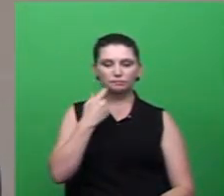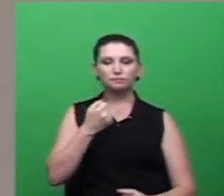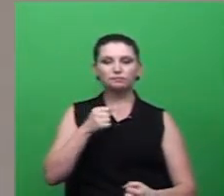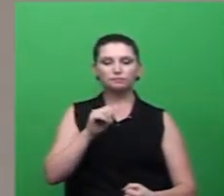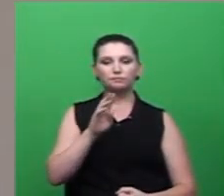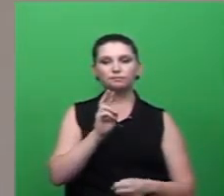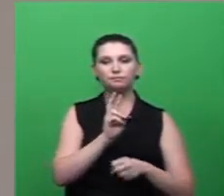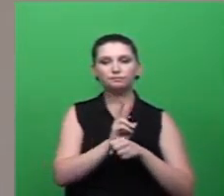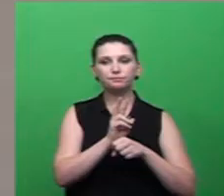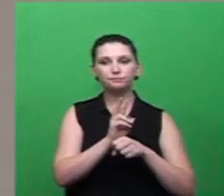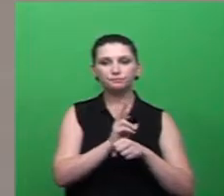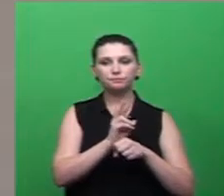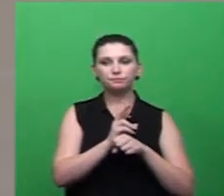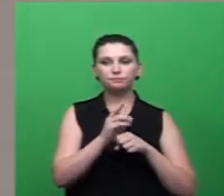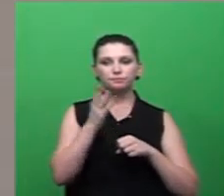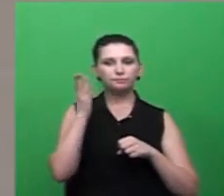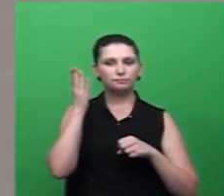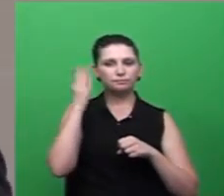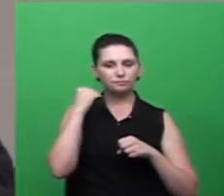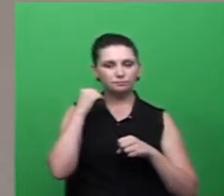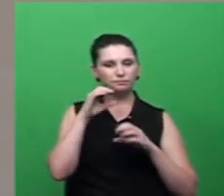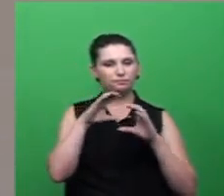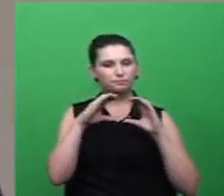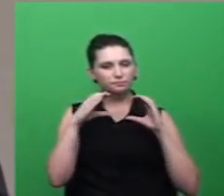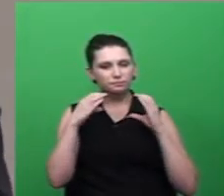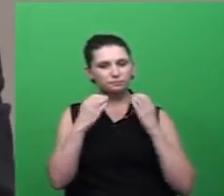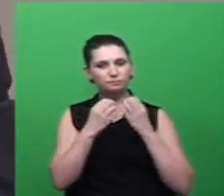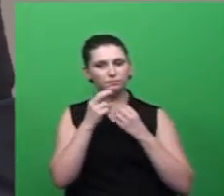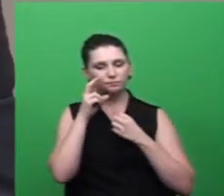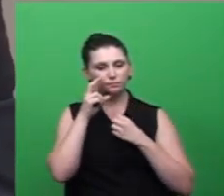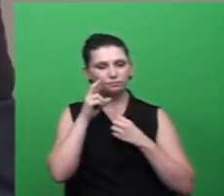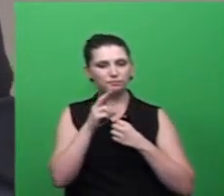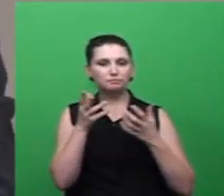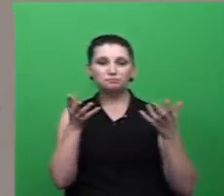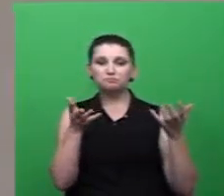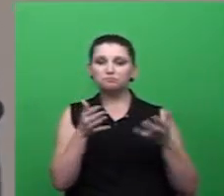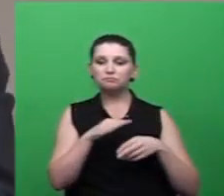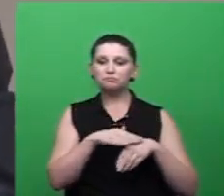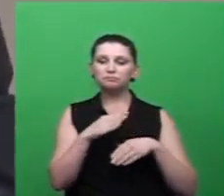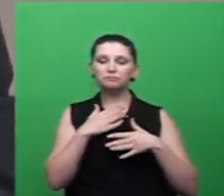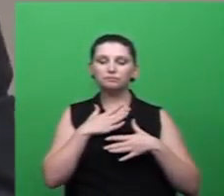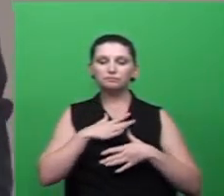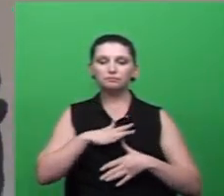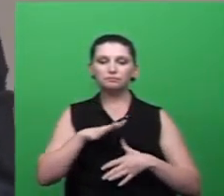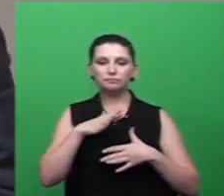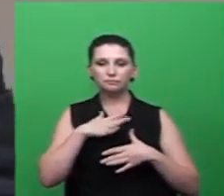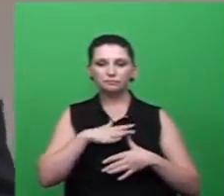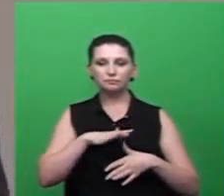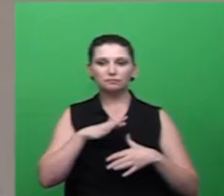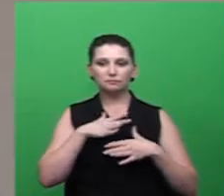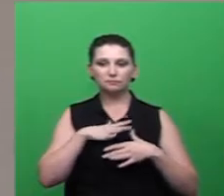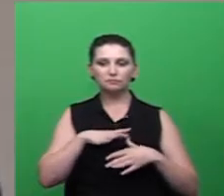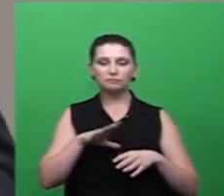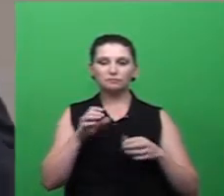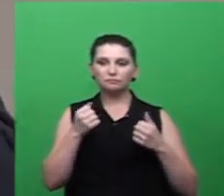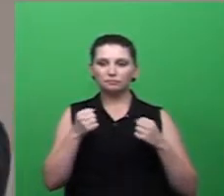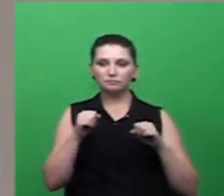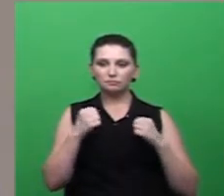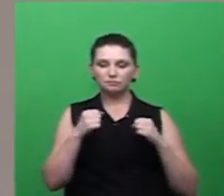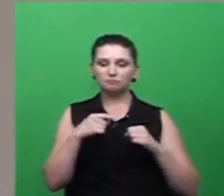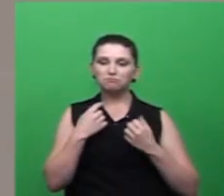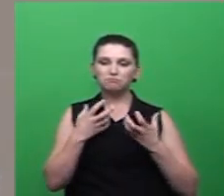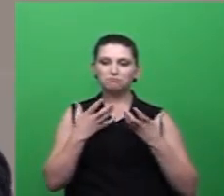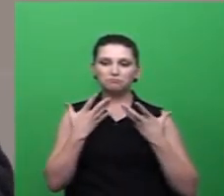comunidade que está assistindo com certeza ficaram bem mais tranquilo até pela posição que se encontra no nosso município então eu quero